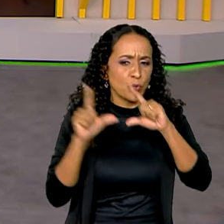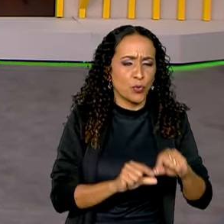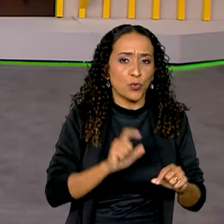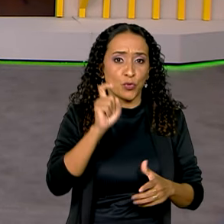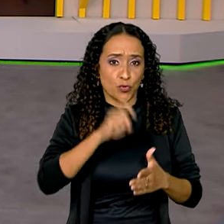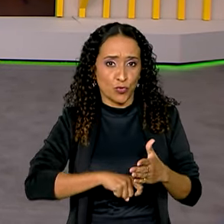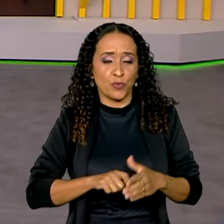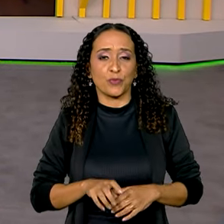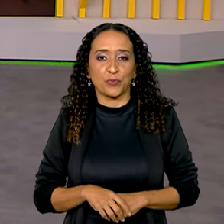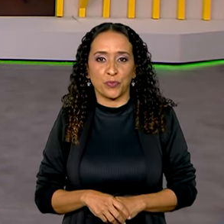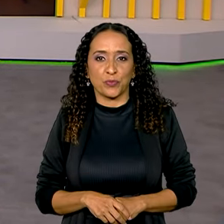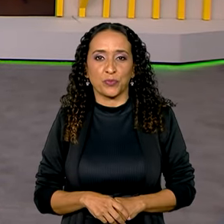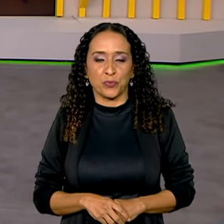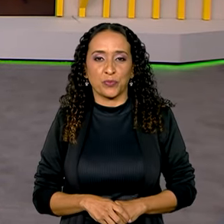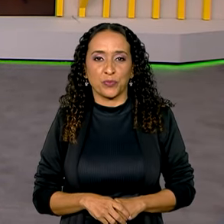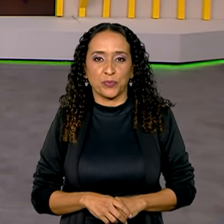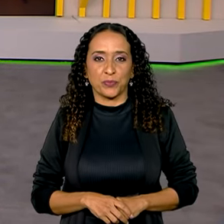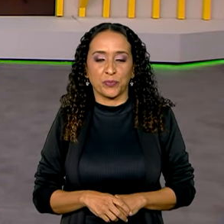taxa?